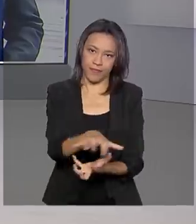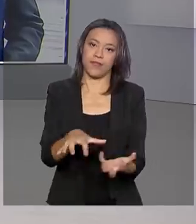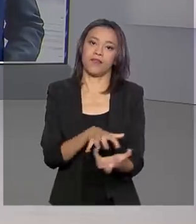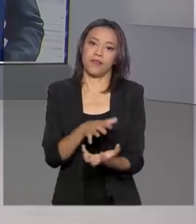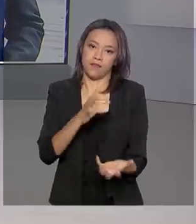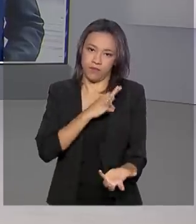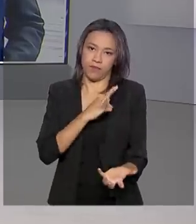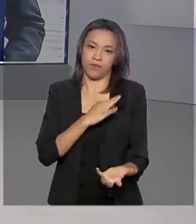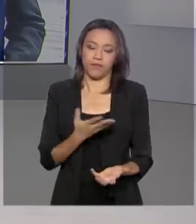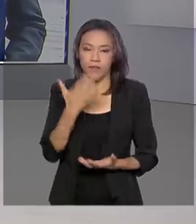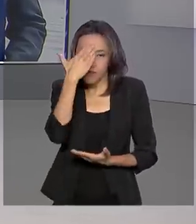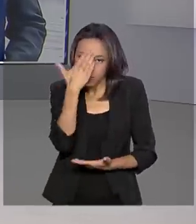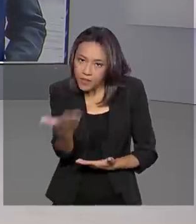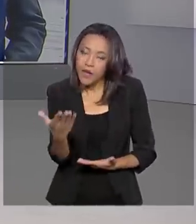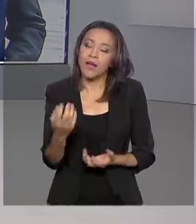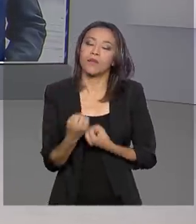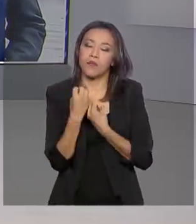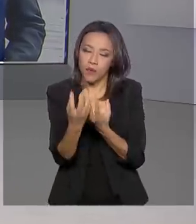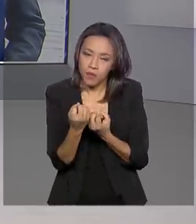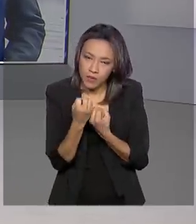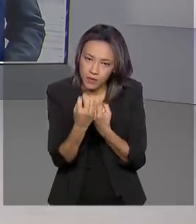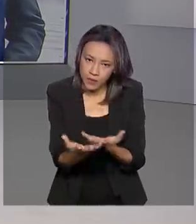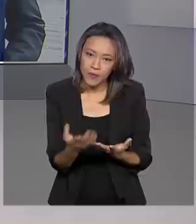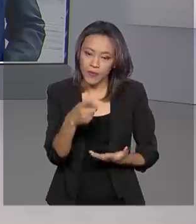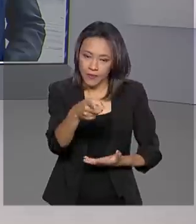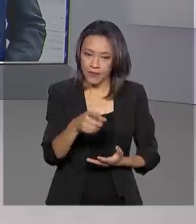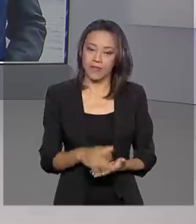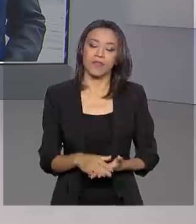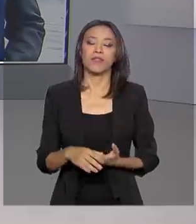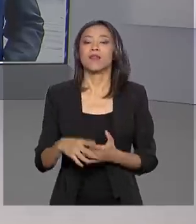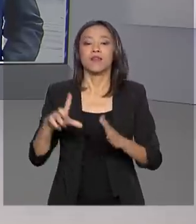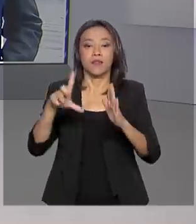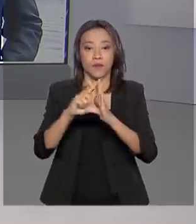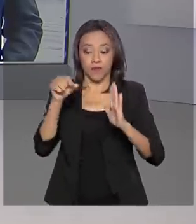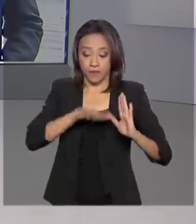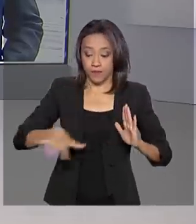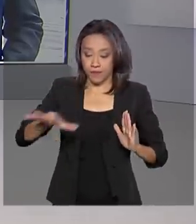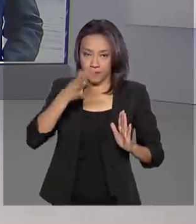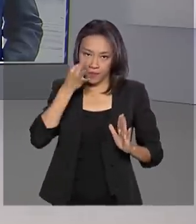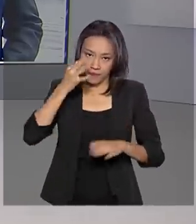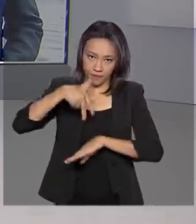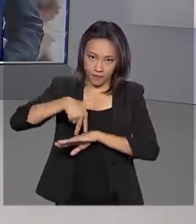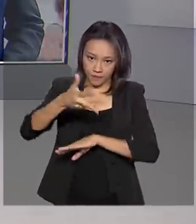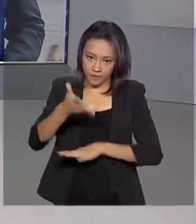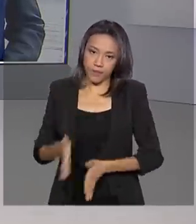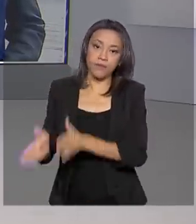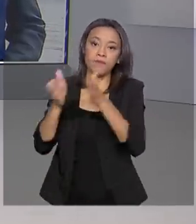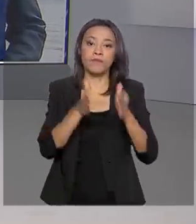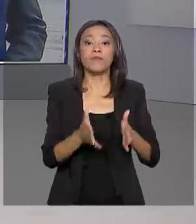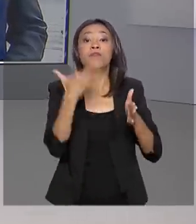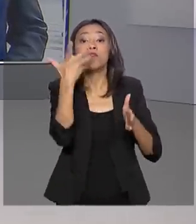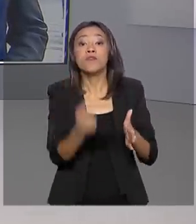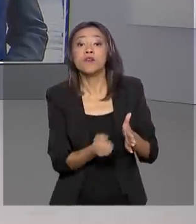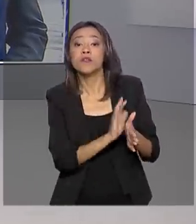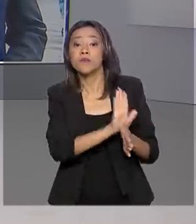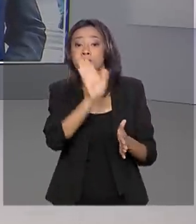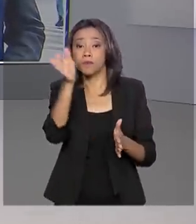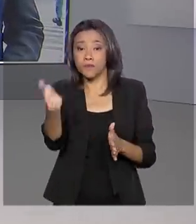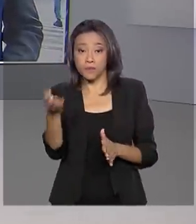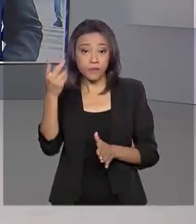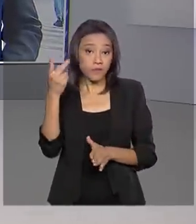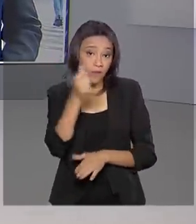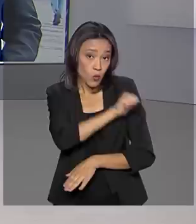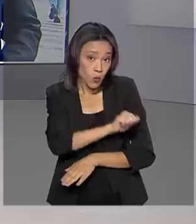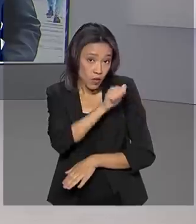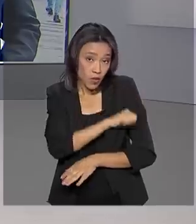Glauco. Obrigada pelas suas informações aí para a gente direto do Palácio Planalto. Vamos agora então ao Rio de Janeiro conversar com o Maurício de Almeida, porque a